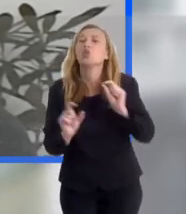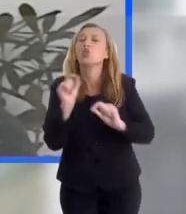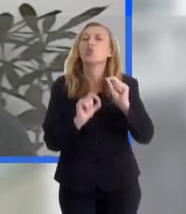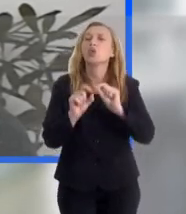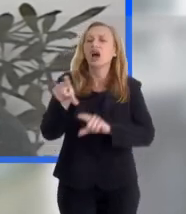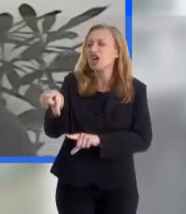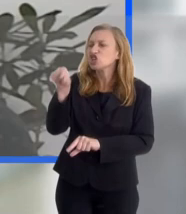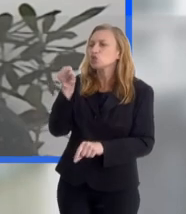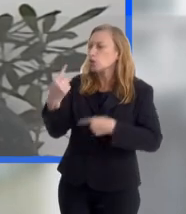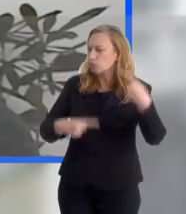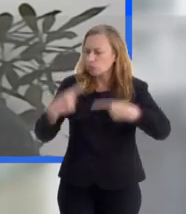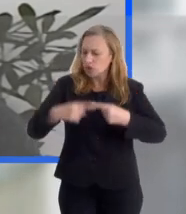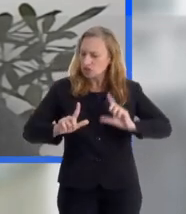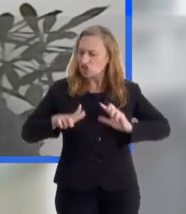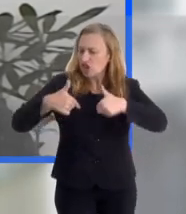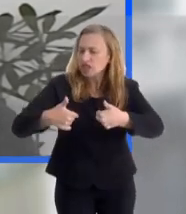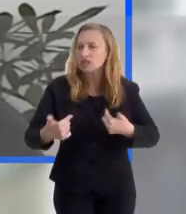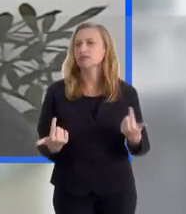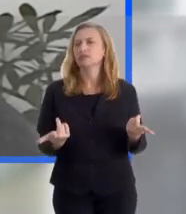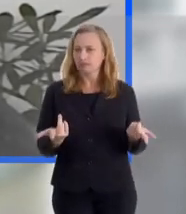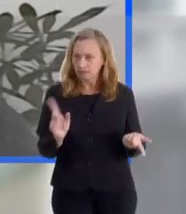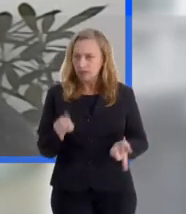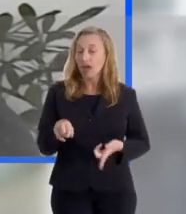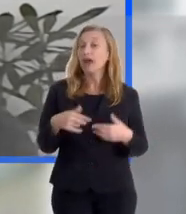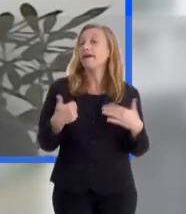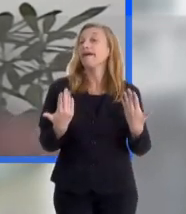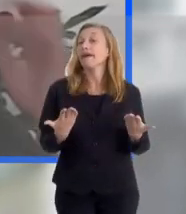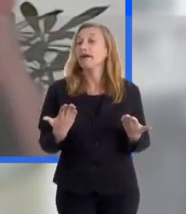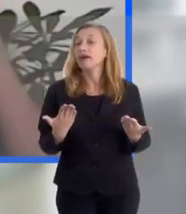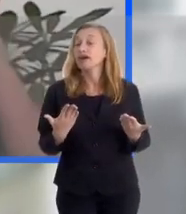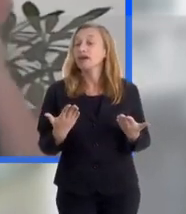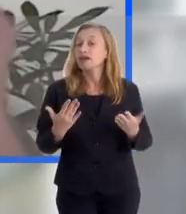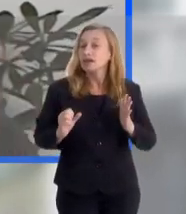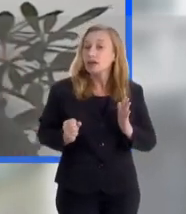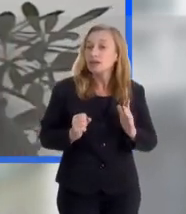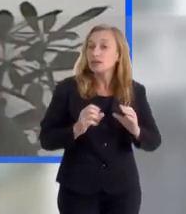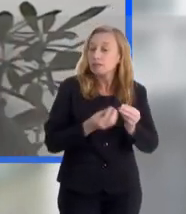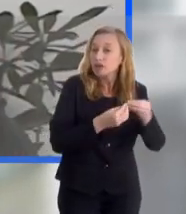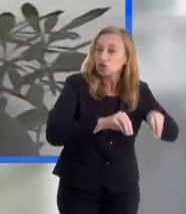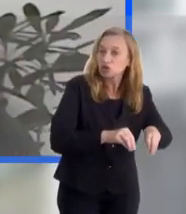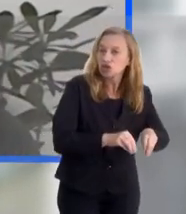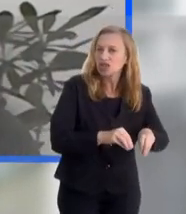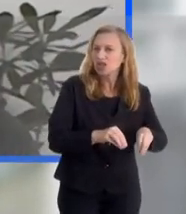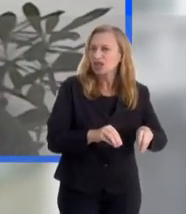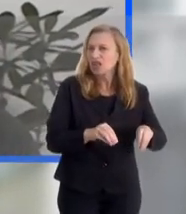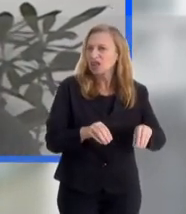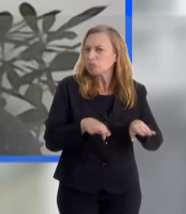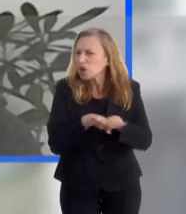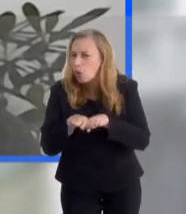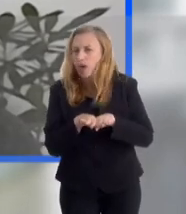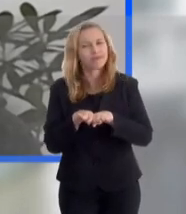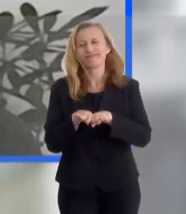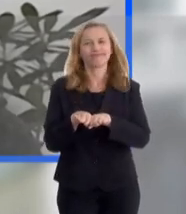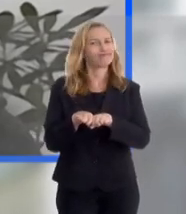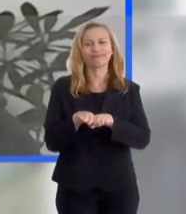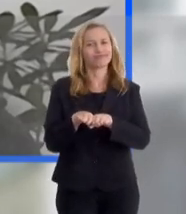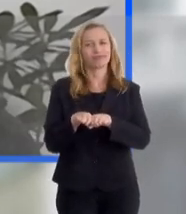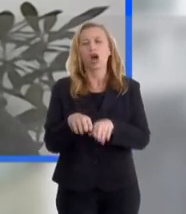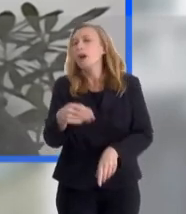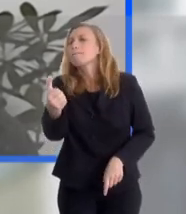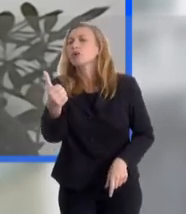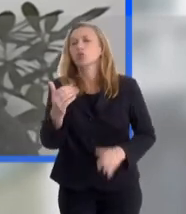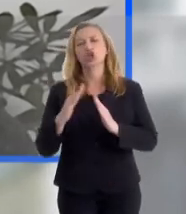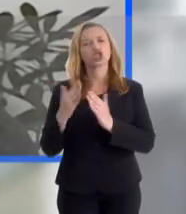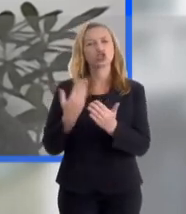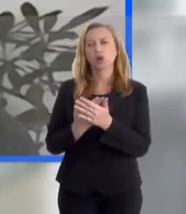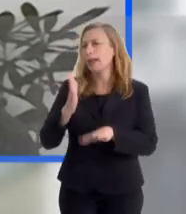mostram a escolha política de atuação também, né? Que é, que afeta e não afeta por igual,